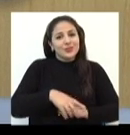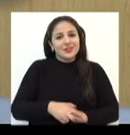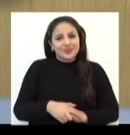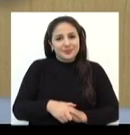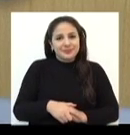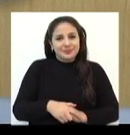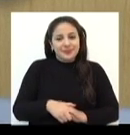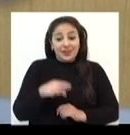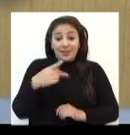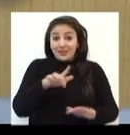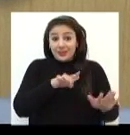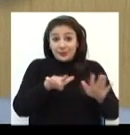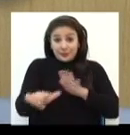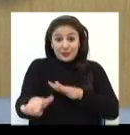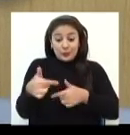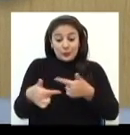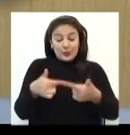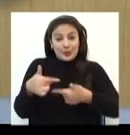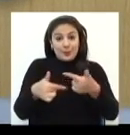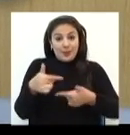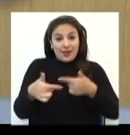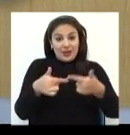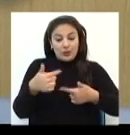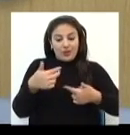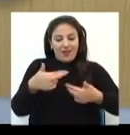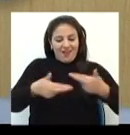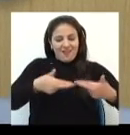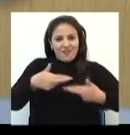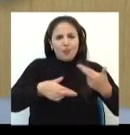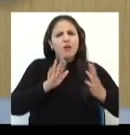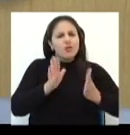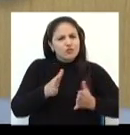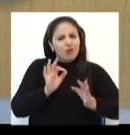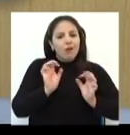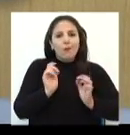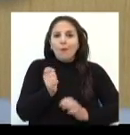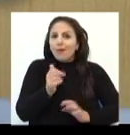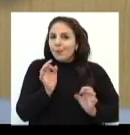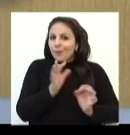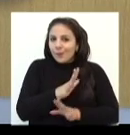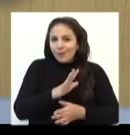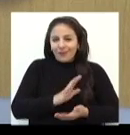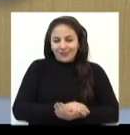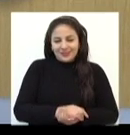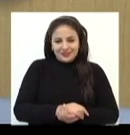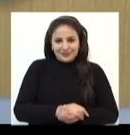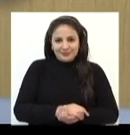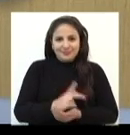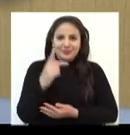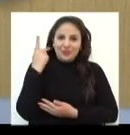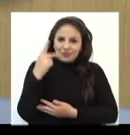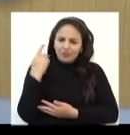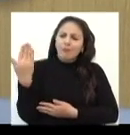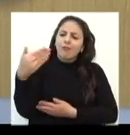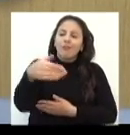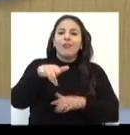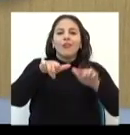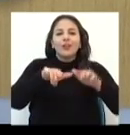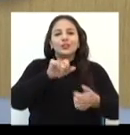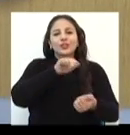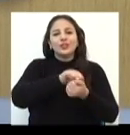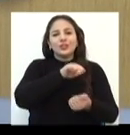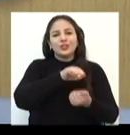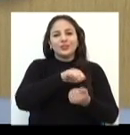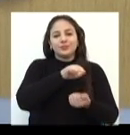Nesta semana, o serviço de revitalização está sendo concluído e os vereadores estiveram no local